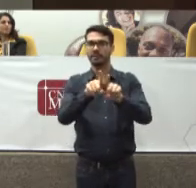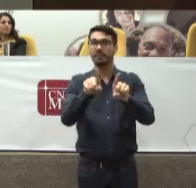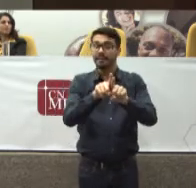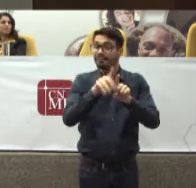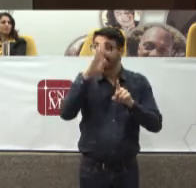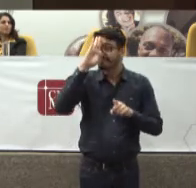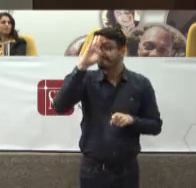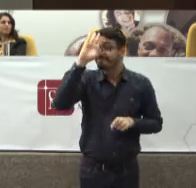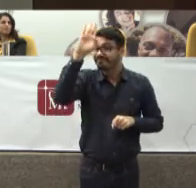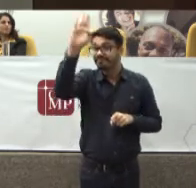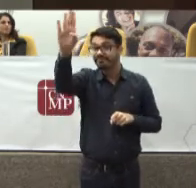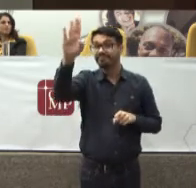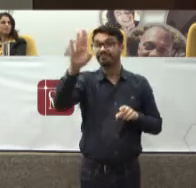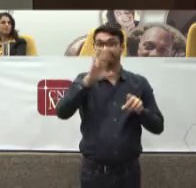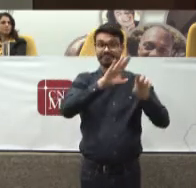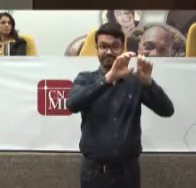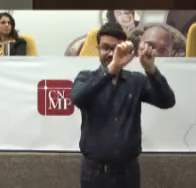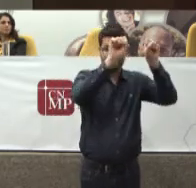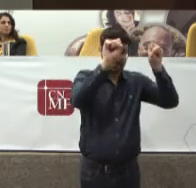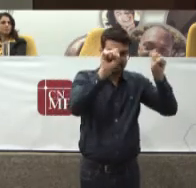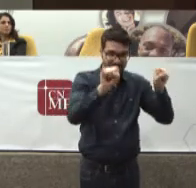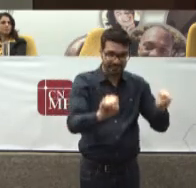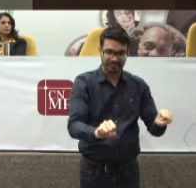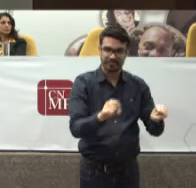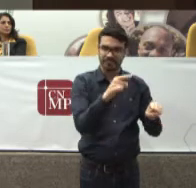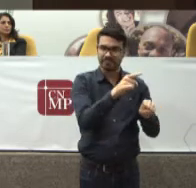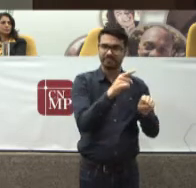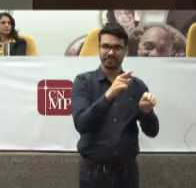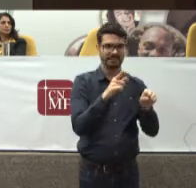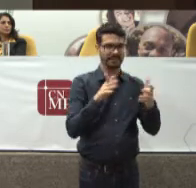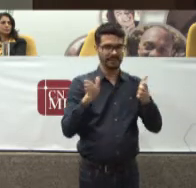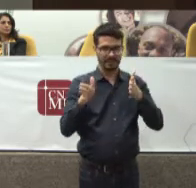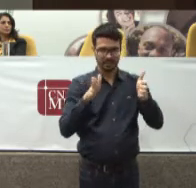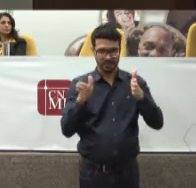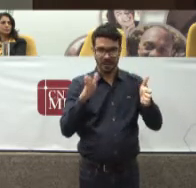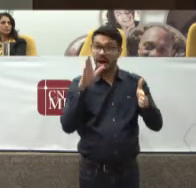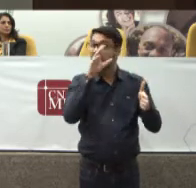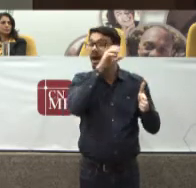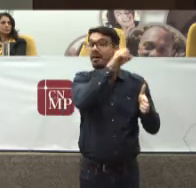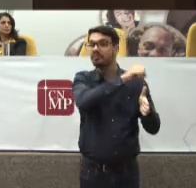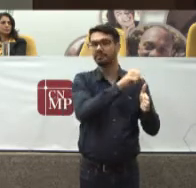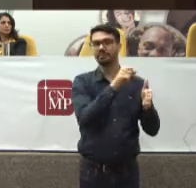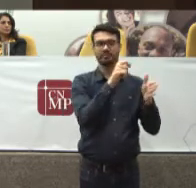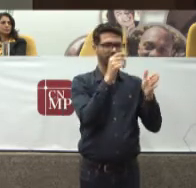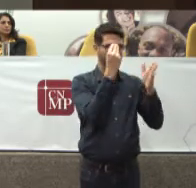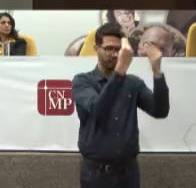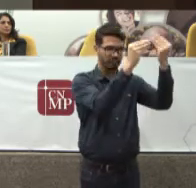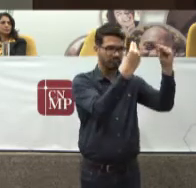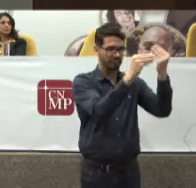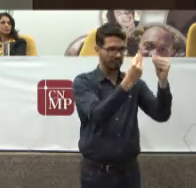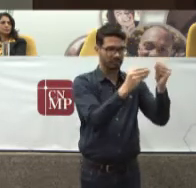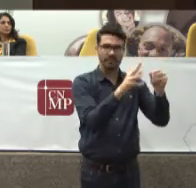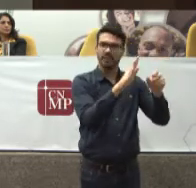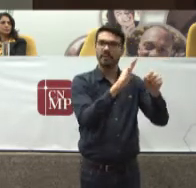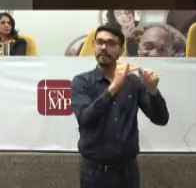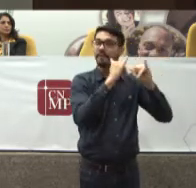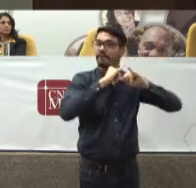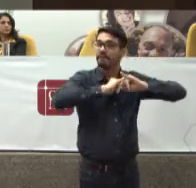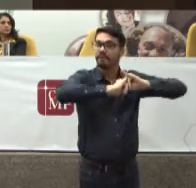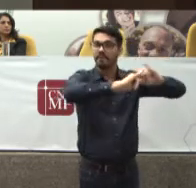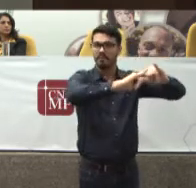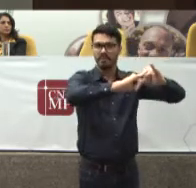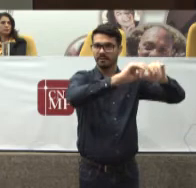É que o banco De dados Em curto espaço De tempo Vai estar recheado De tantas informações